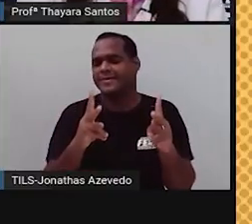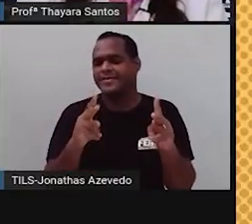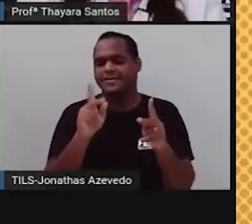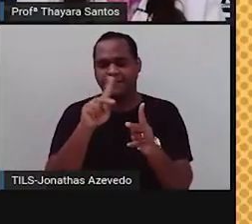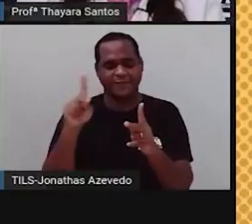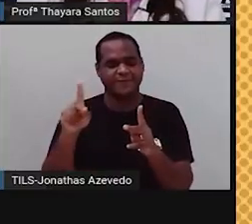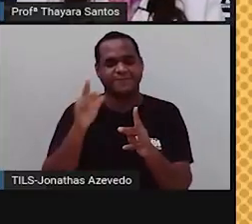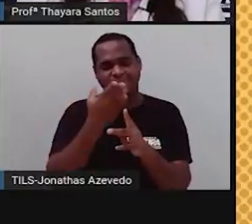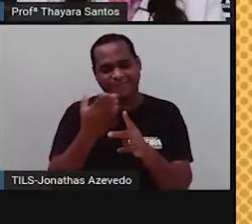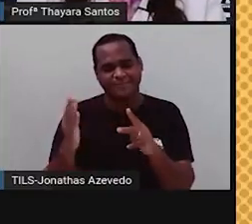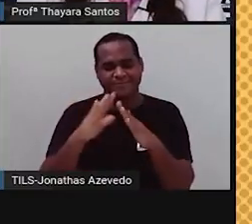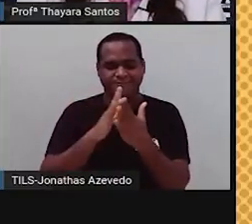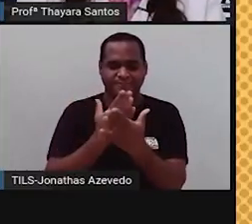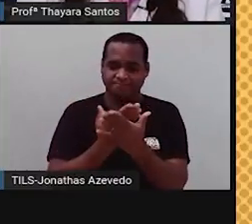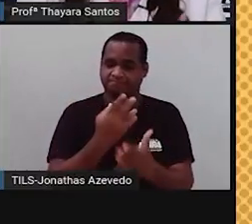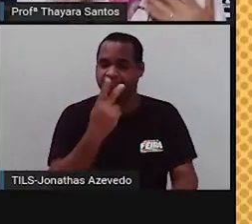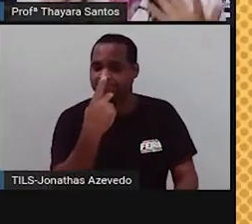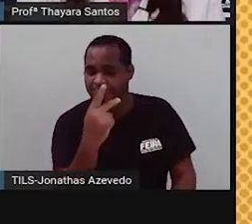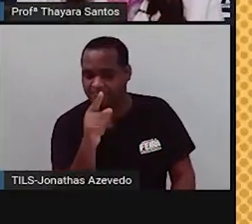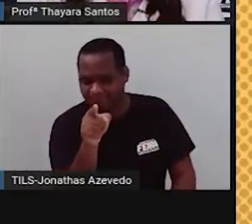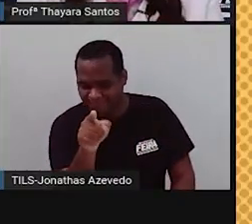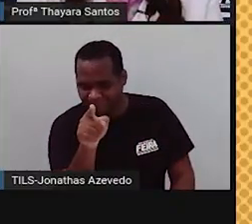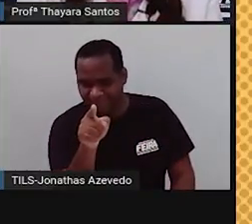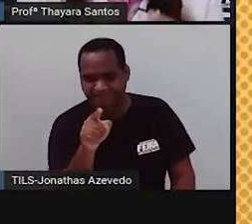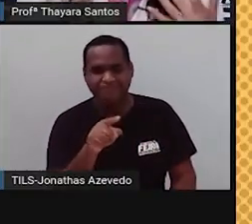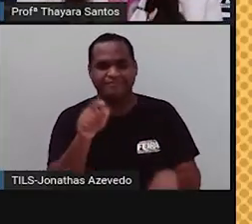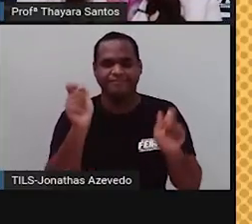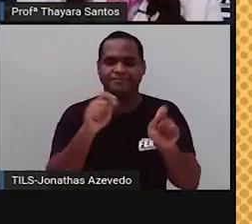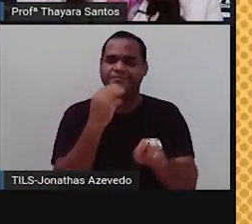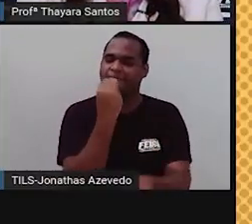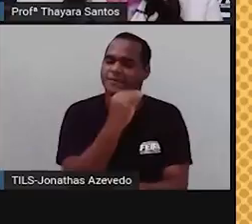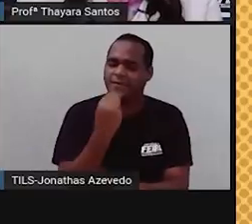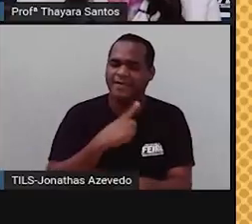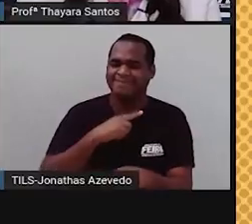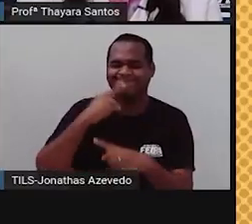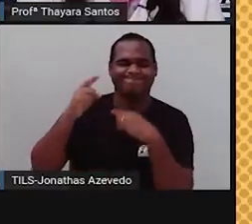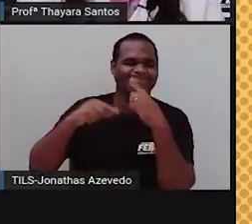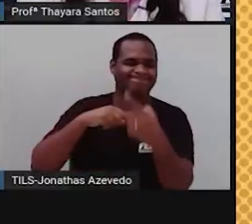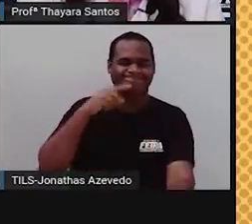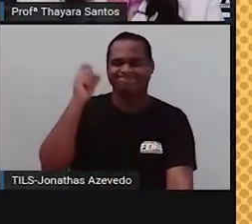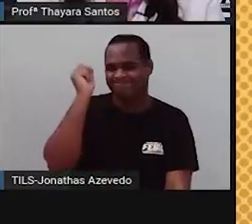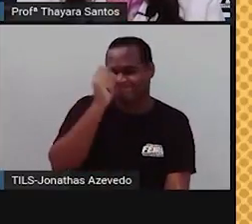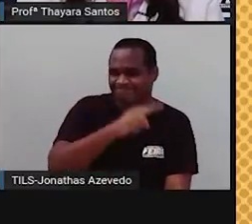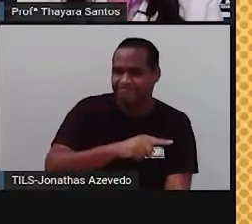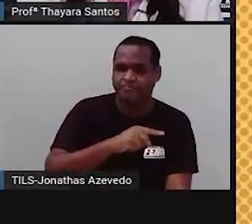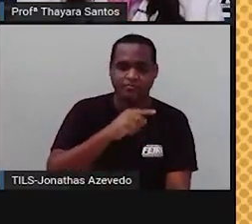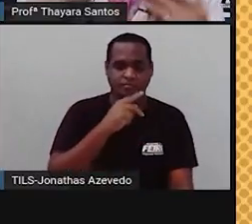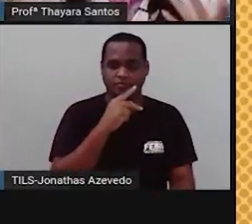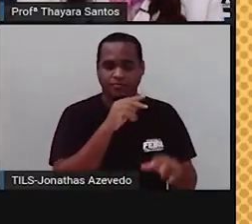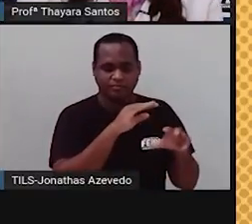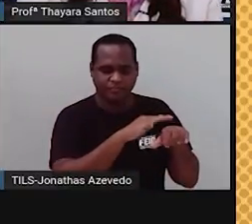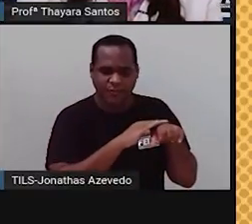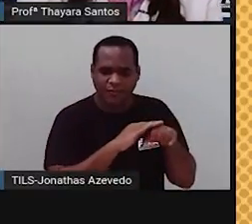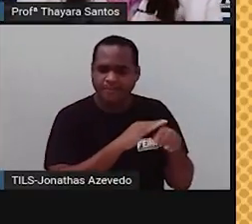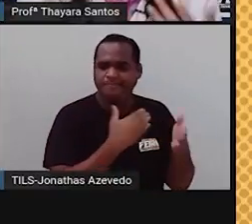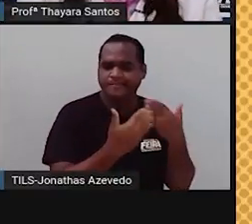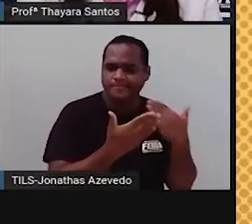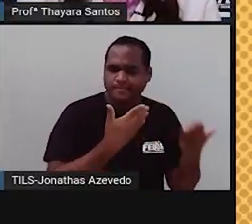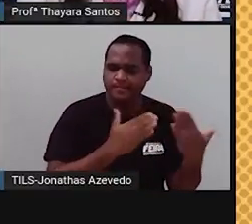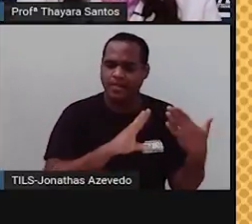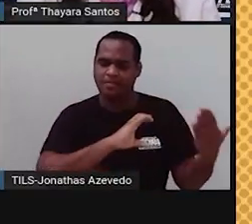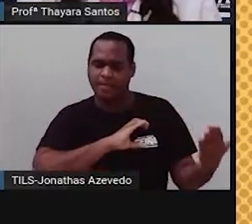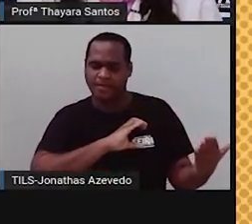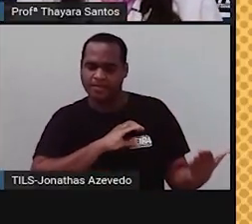professores de vocês na escola de vocês. Então, aproveitem esse momento, tirem as dúvidas, conversem com os colegas, tragam novidades,